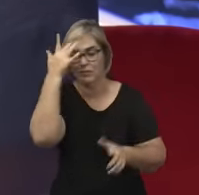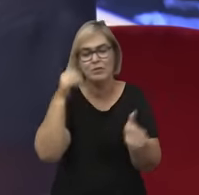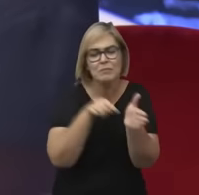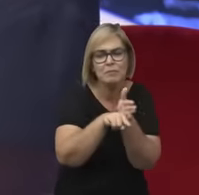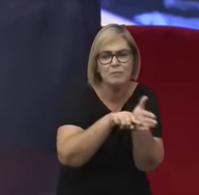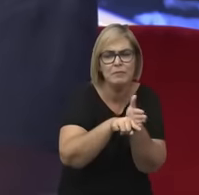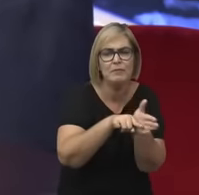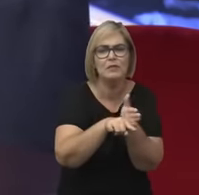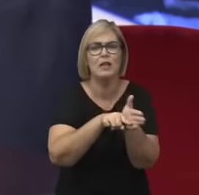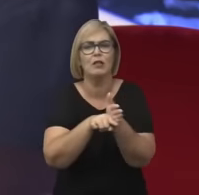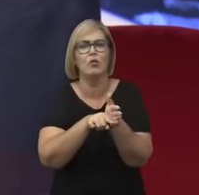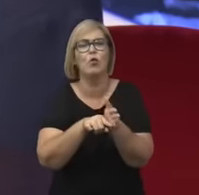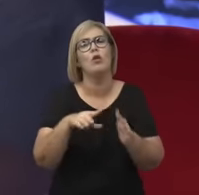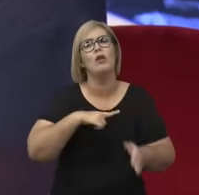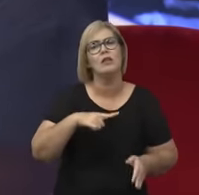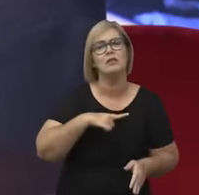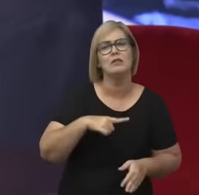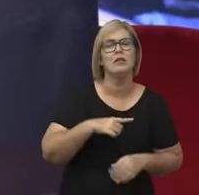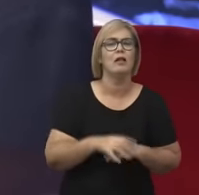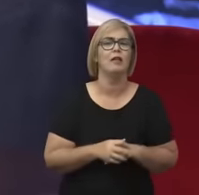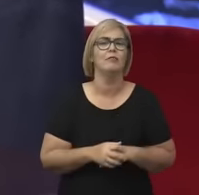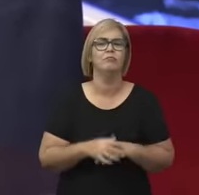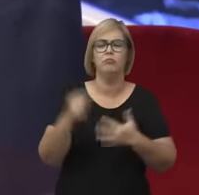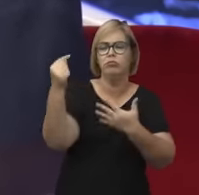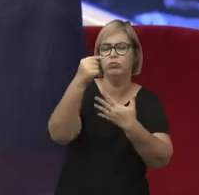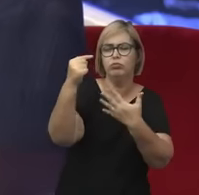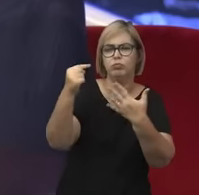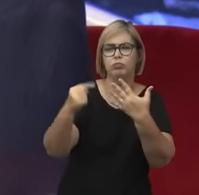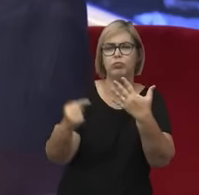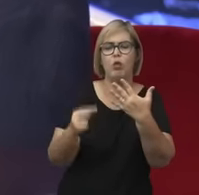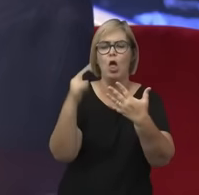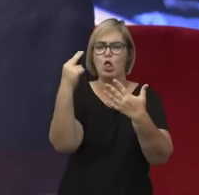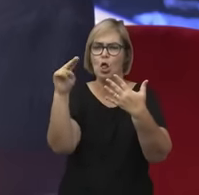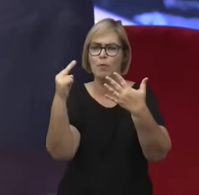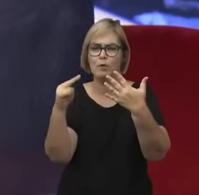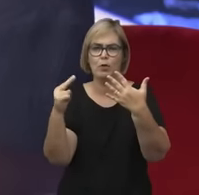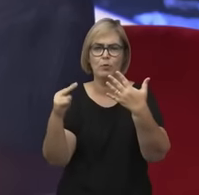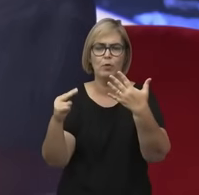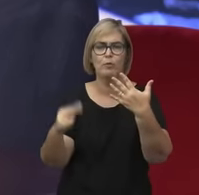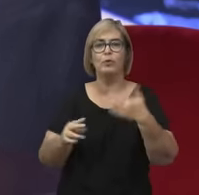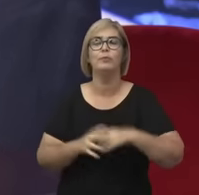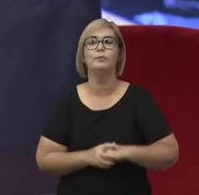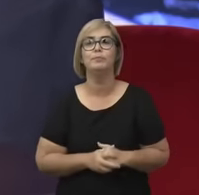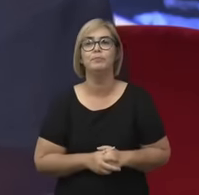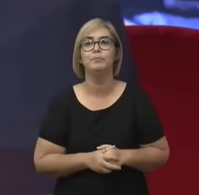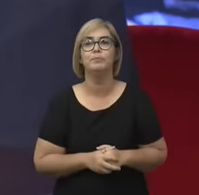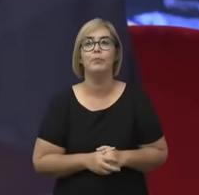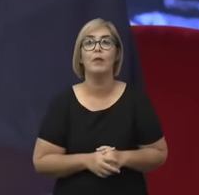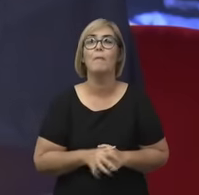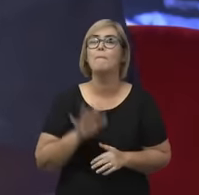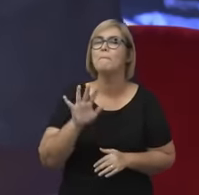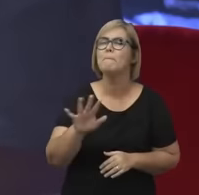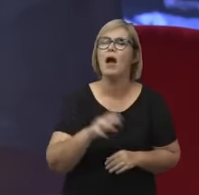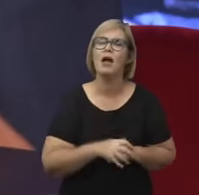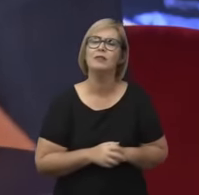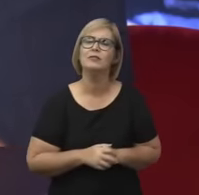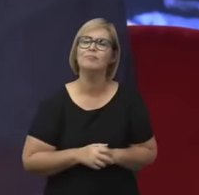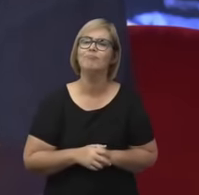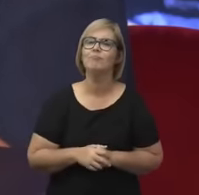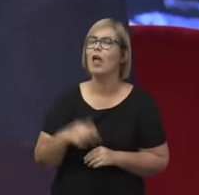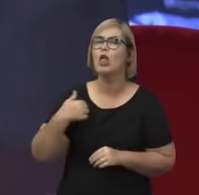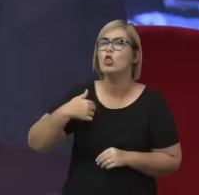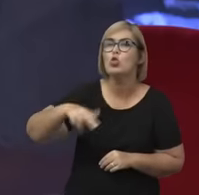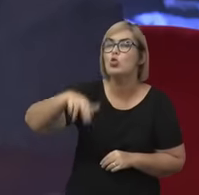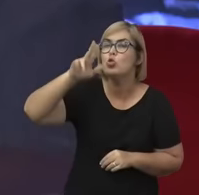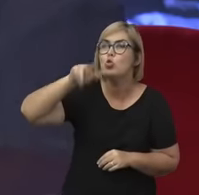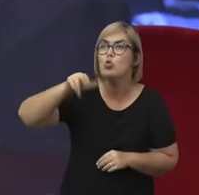Lima Duarte, da UFMG, Maria Lúcia Palhares Burke e a Peggy Sharp. Mas ela nunca tinha sido estudada na